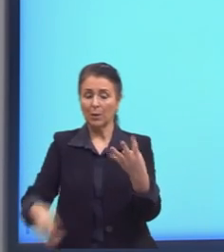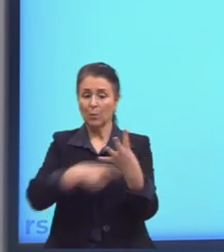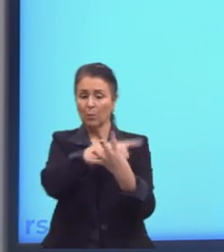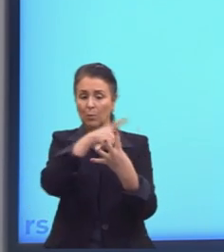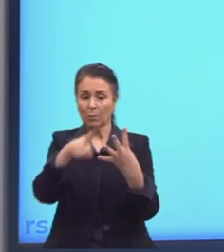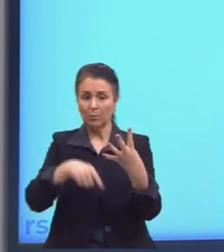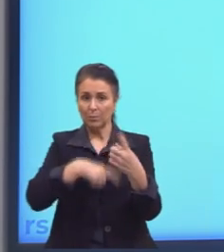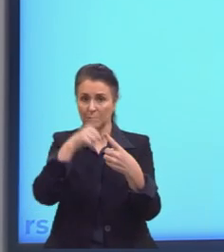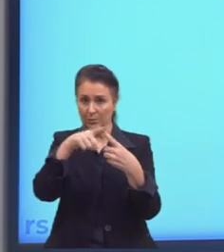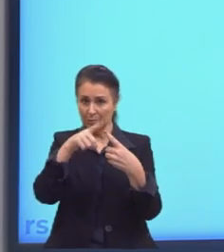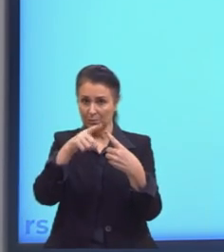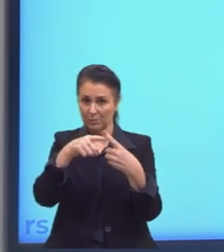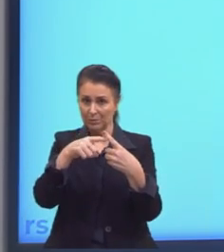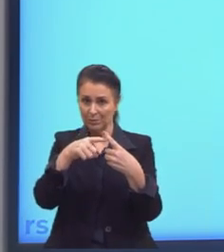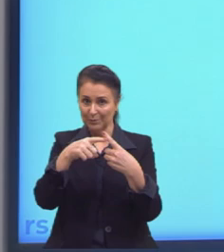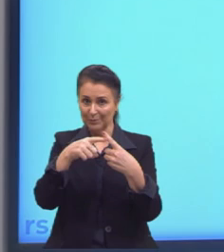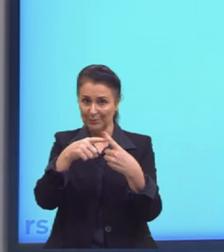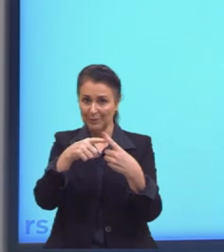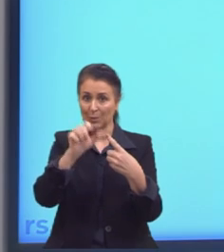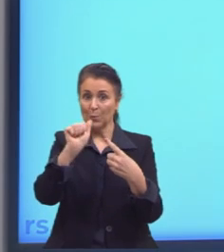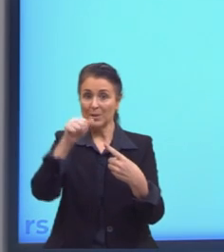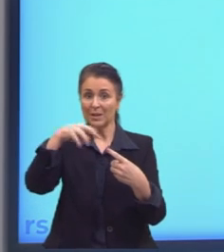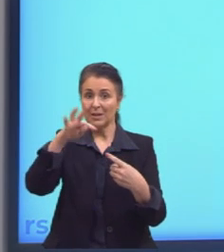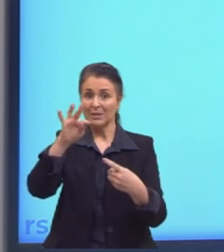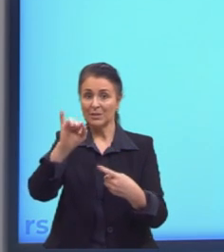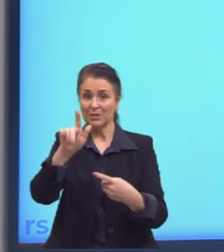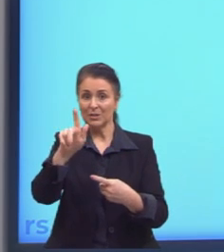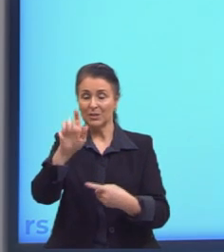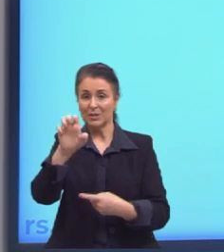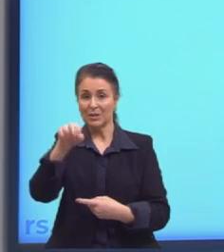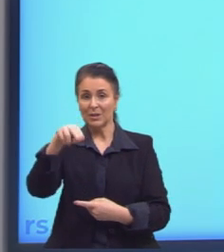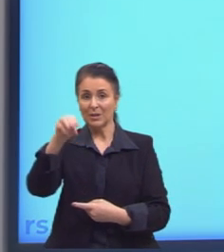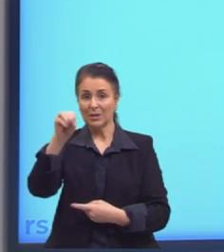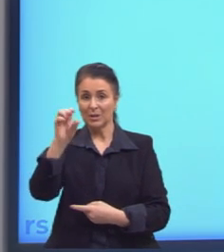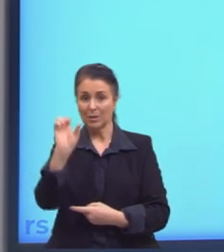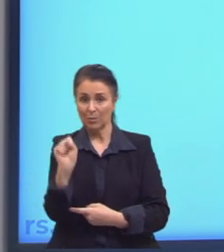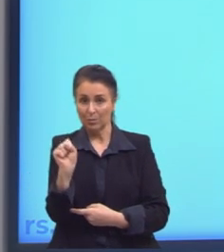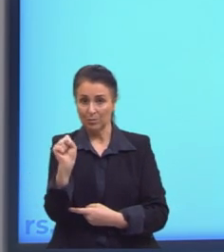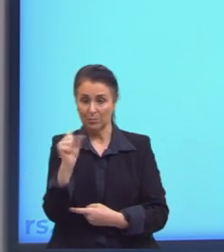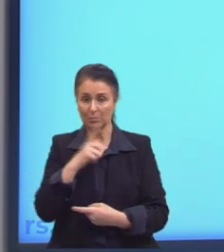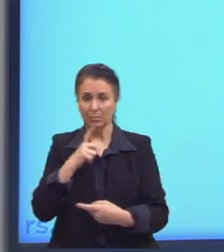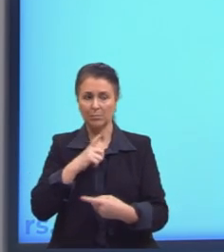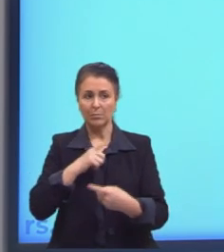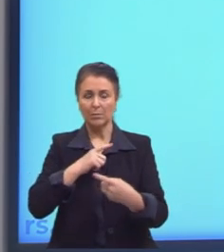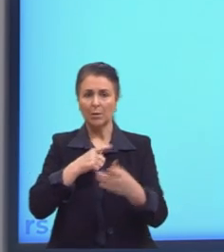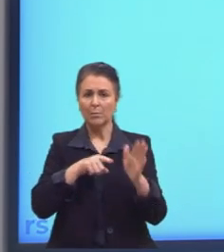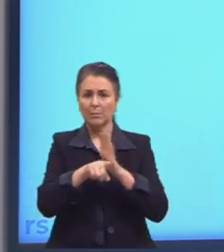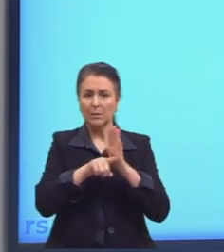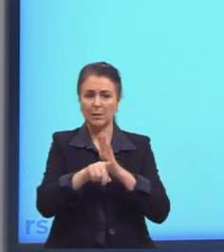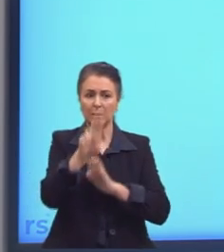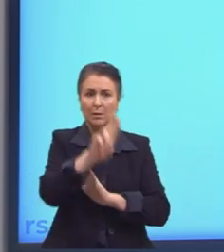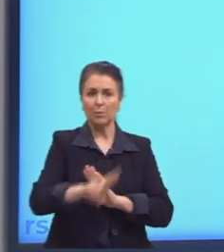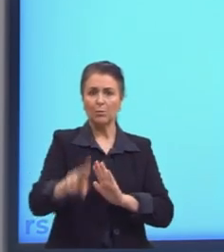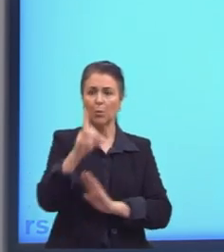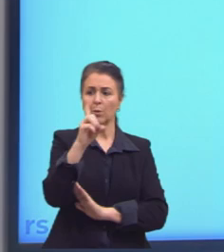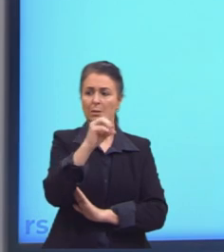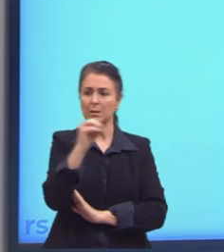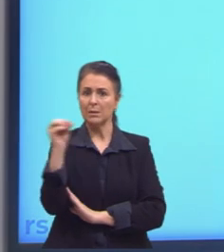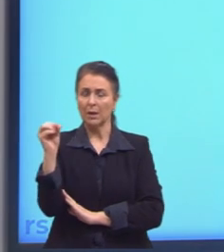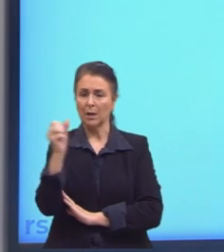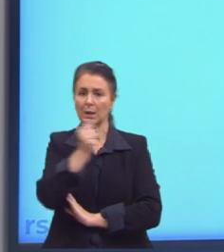sanguíneos, né? Quatro antígenos. Uma pesquisa feita com um grupo de 100 alunos da universidade